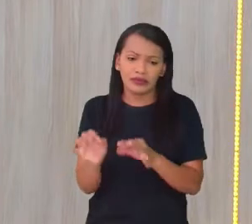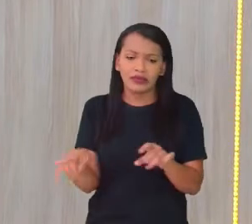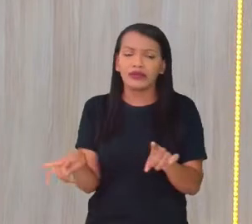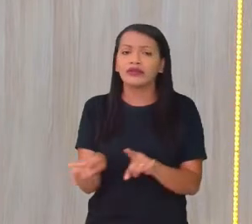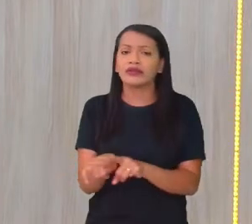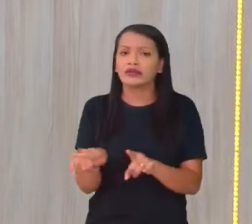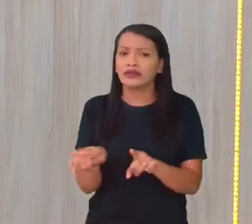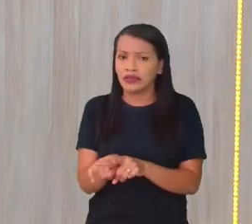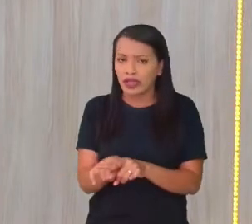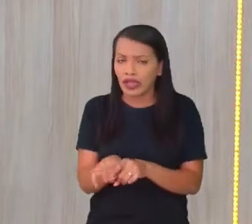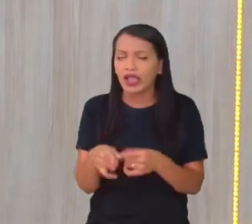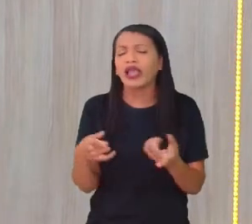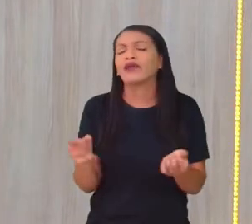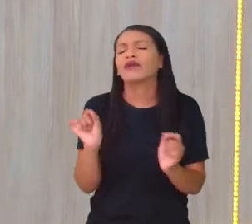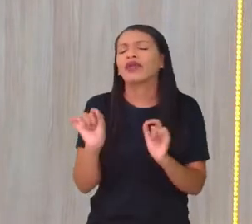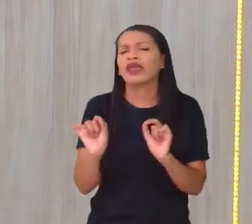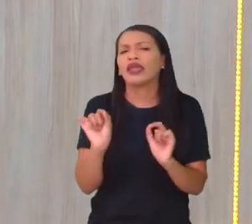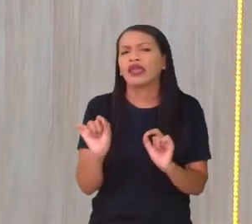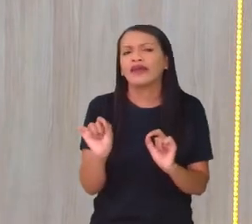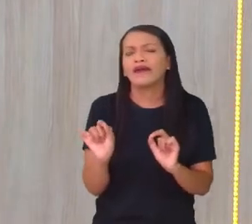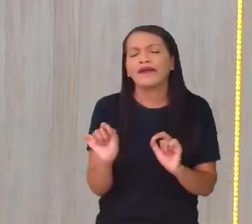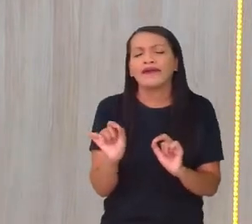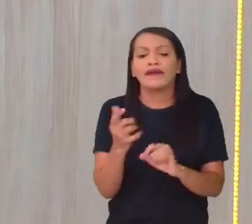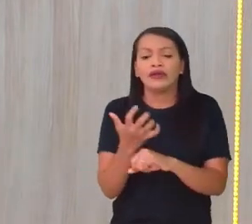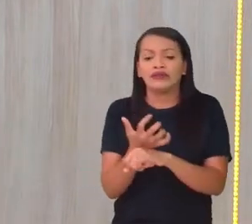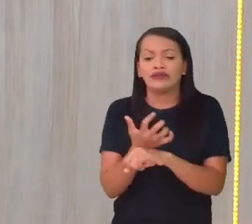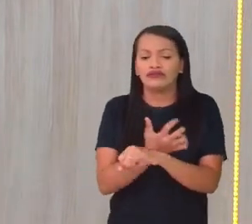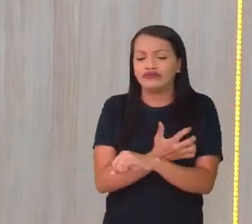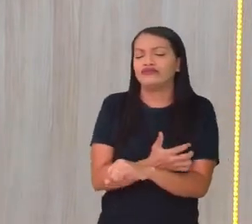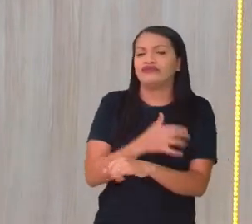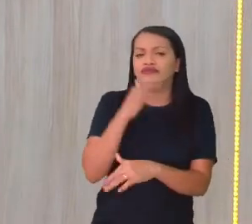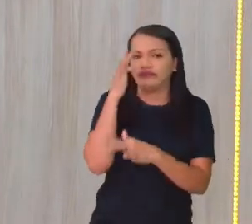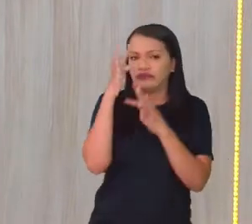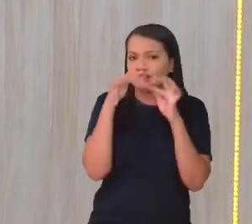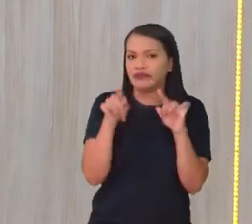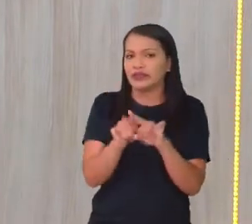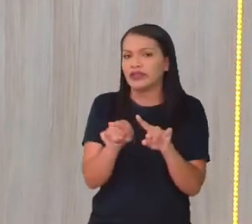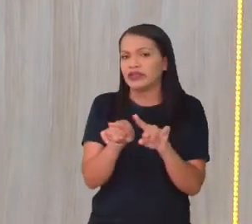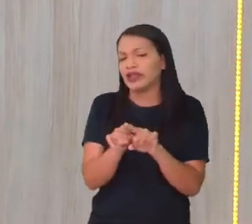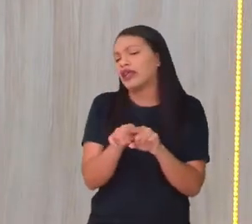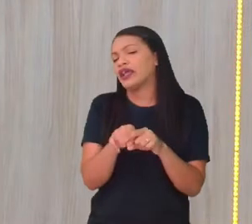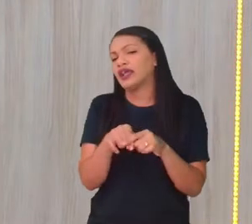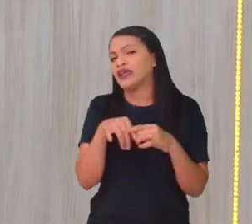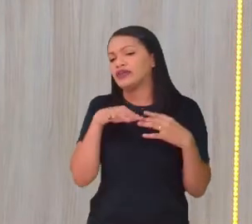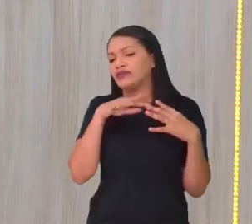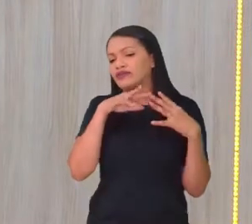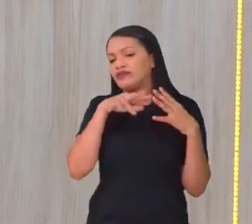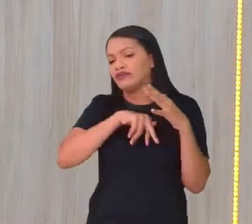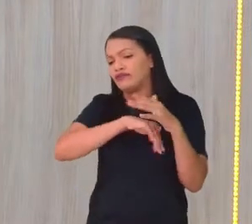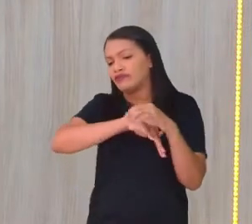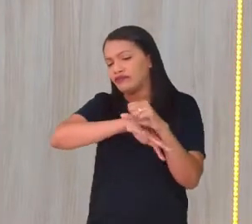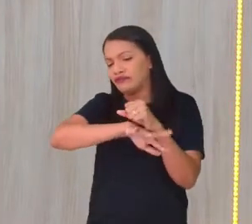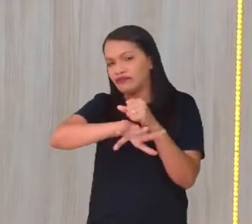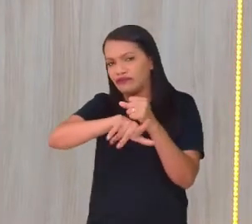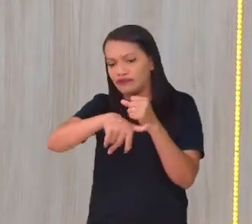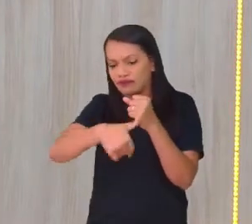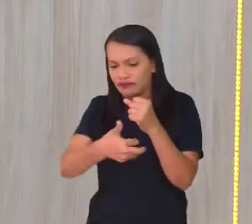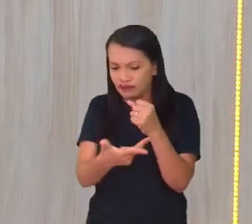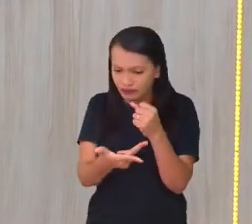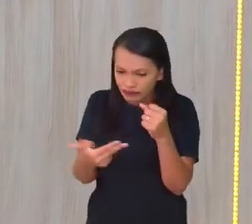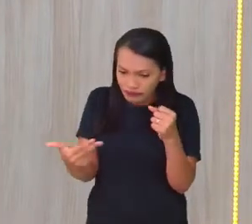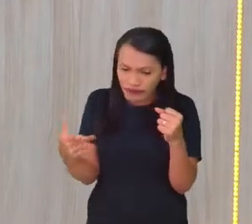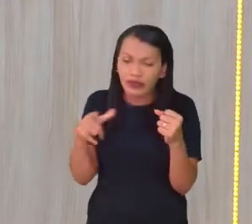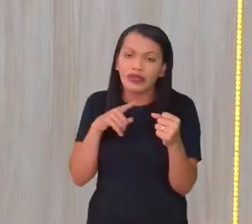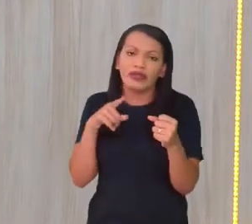fauna, tem a flora, enfim, aquele ambiente que está ali de uma forma natural. Por isso que